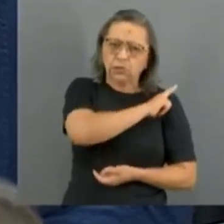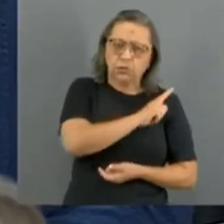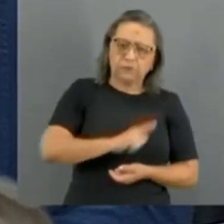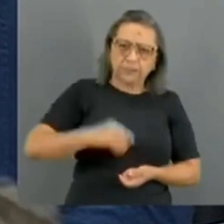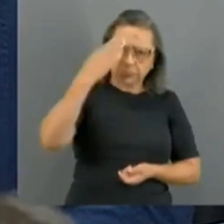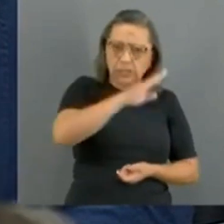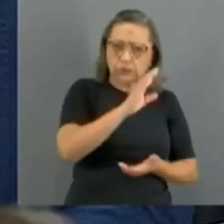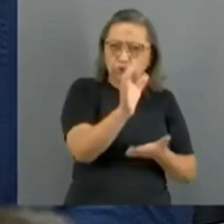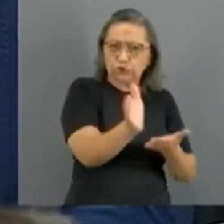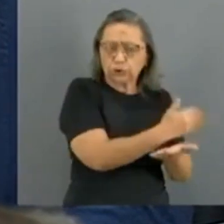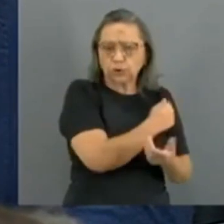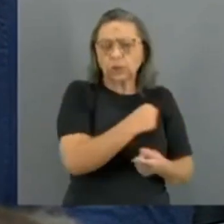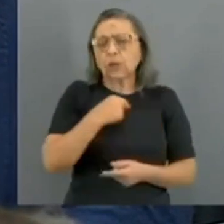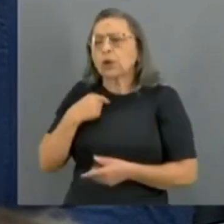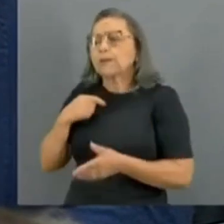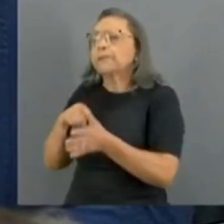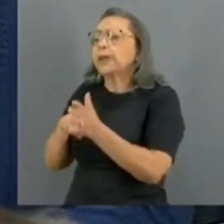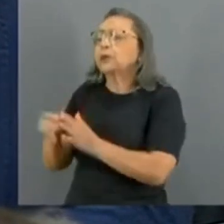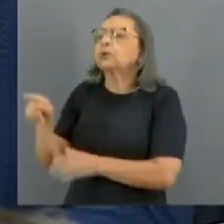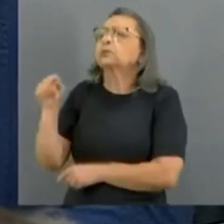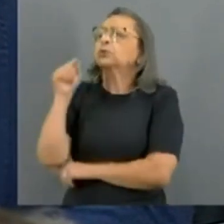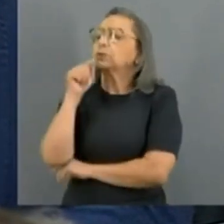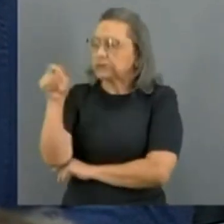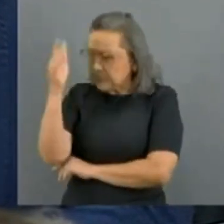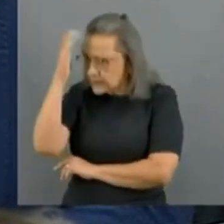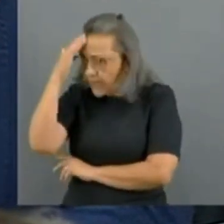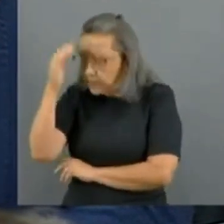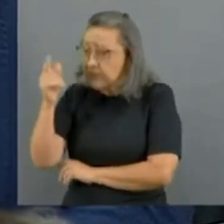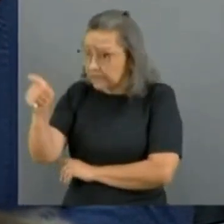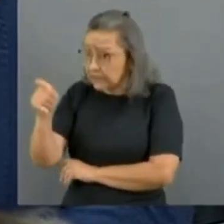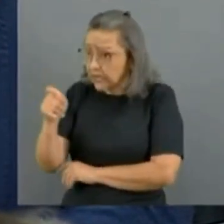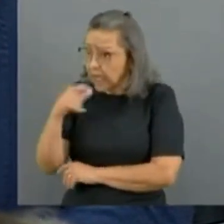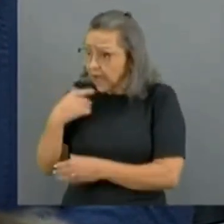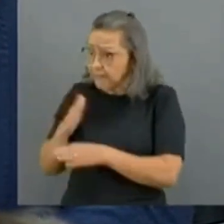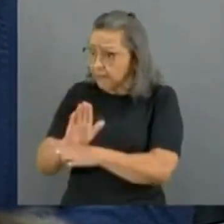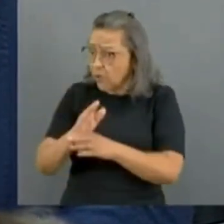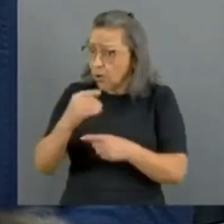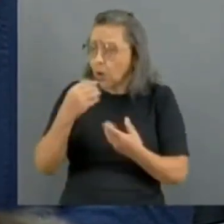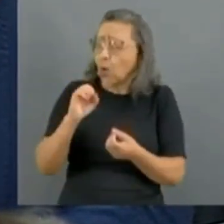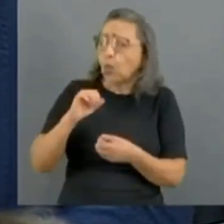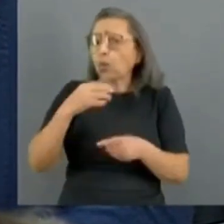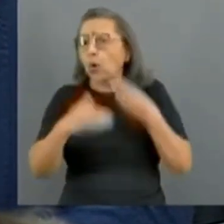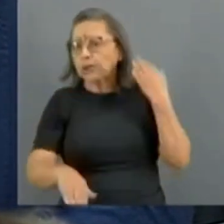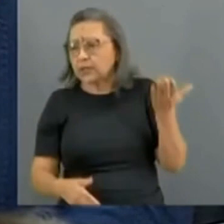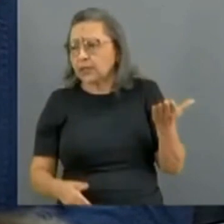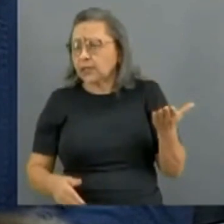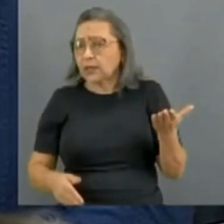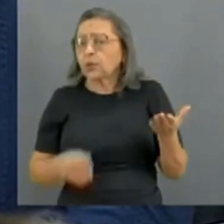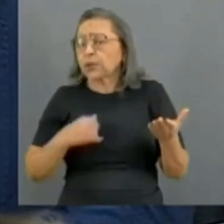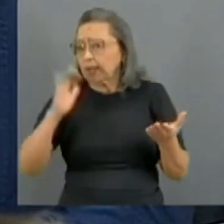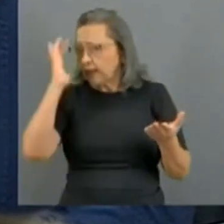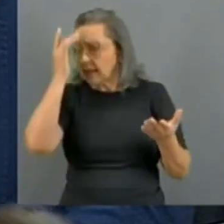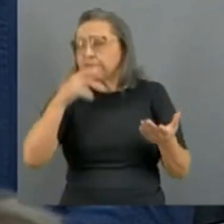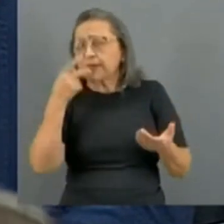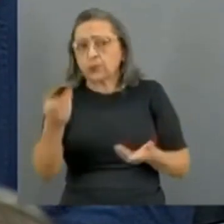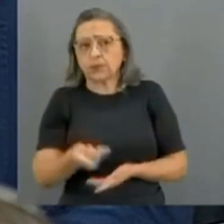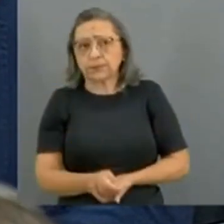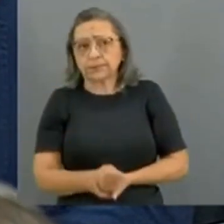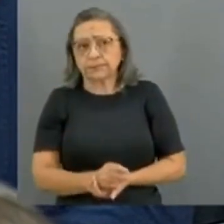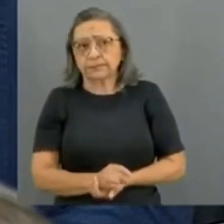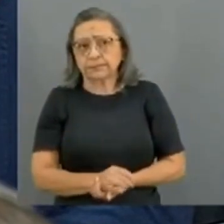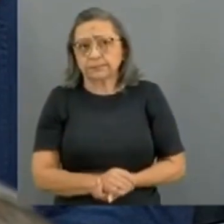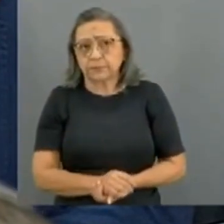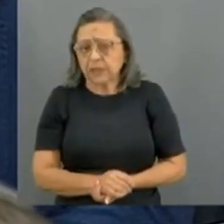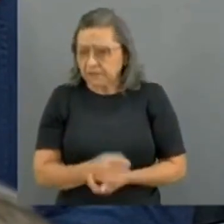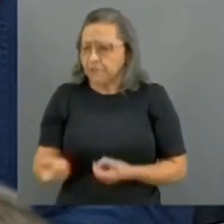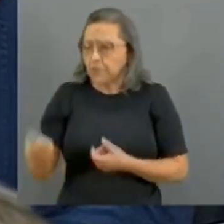excelência, é se a senhora está ciente dessa situação, se a senhora é a favor ou contra. E se a senhora for contra que volte esses impostos